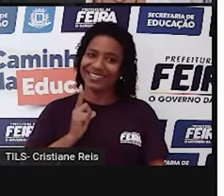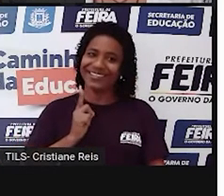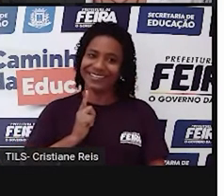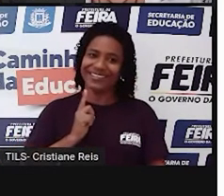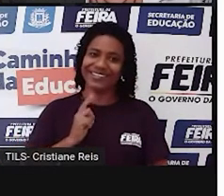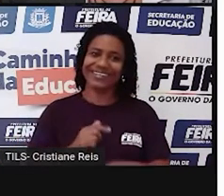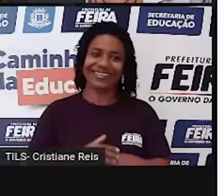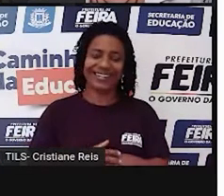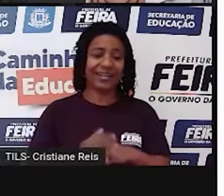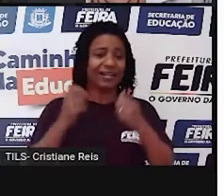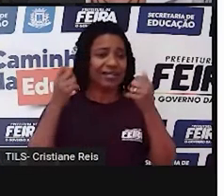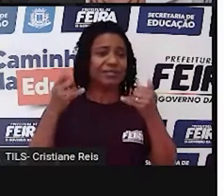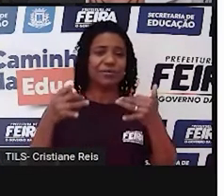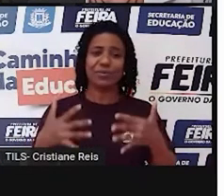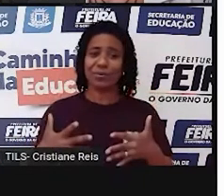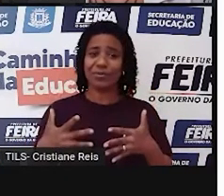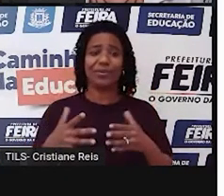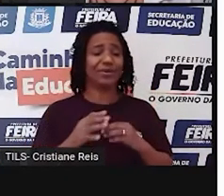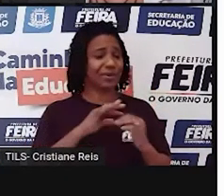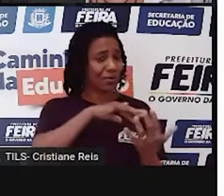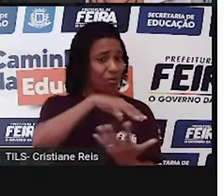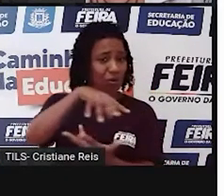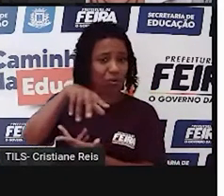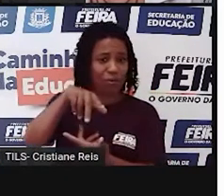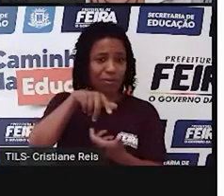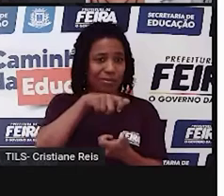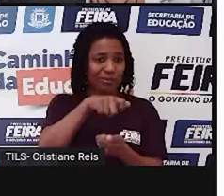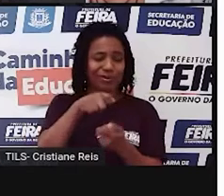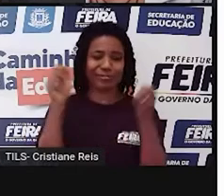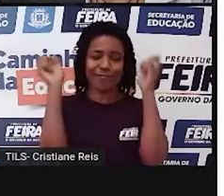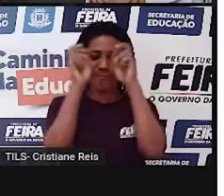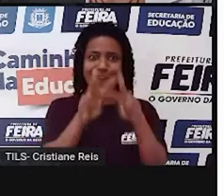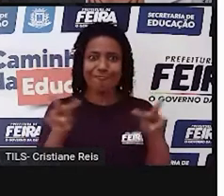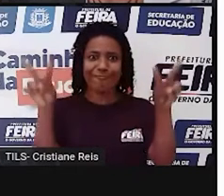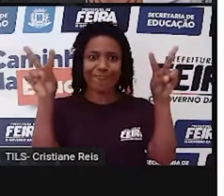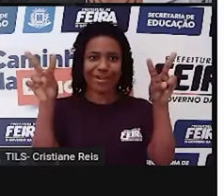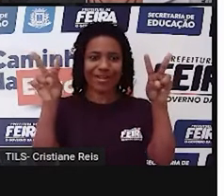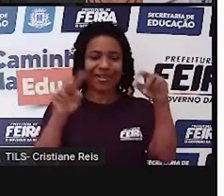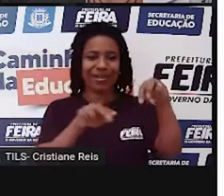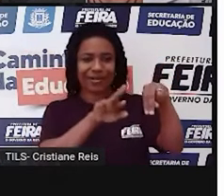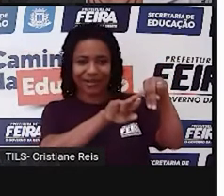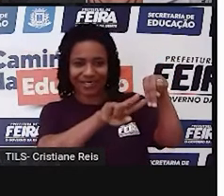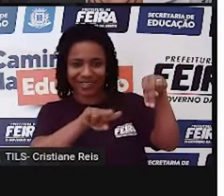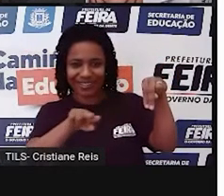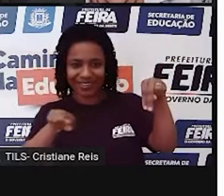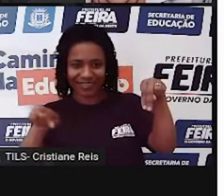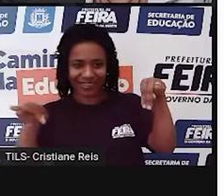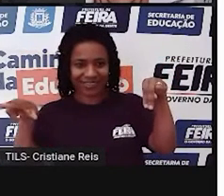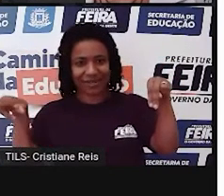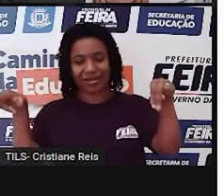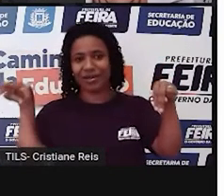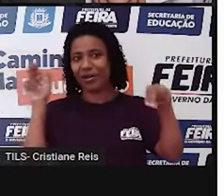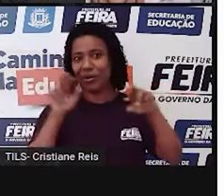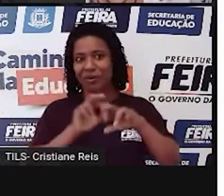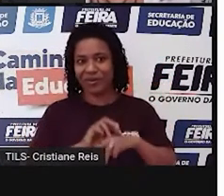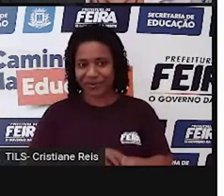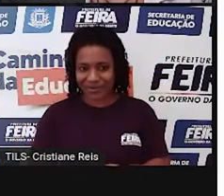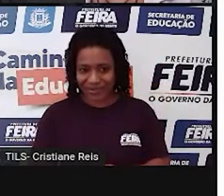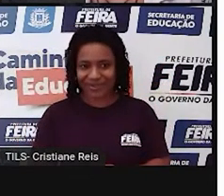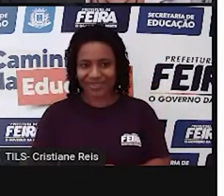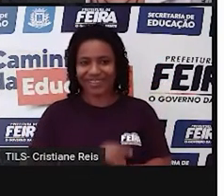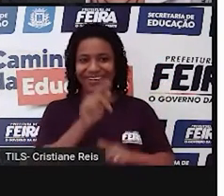aspectos mais fascinantes do mundo é a grande diversidade que existe entre as pessoas, não é verdade? Portanto,